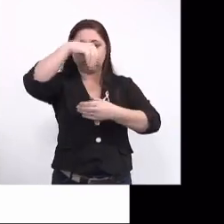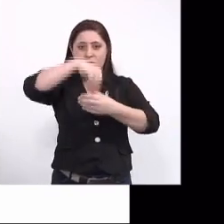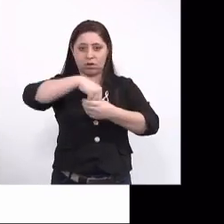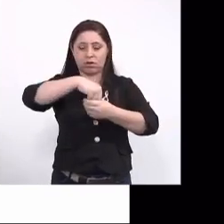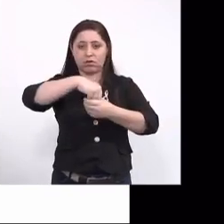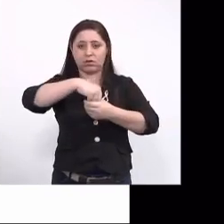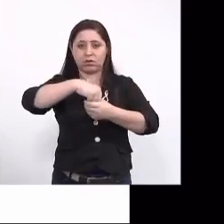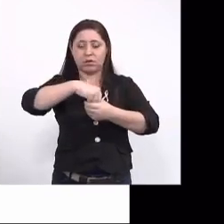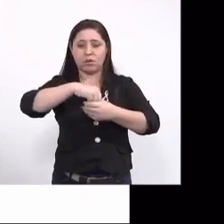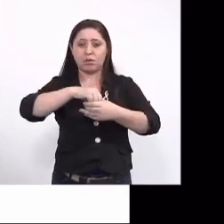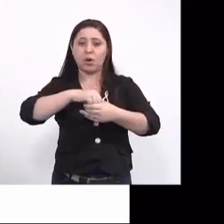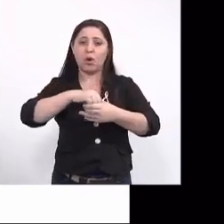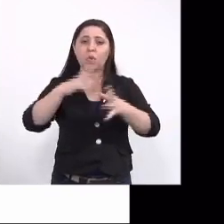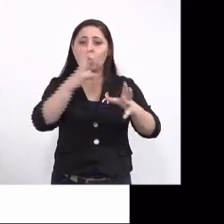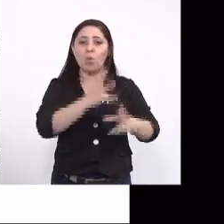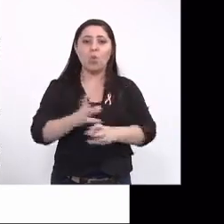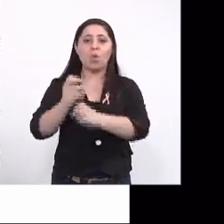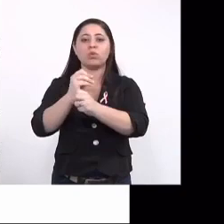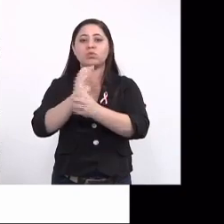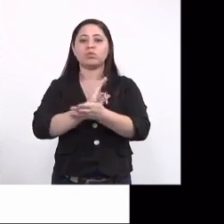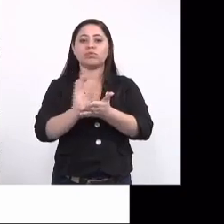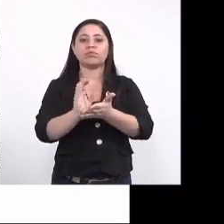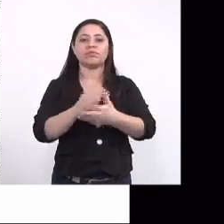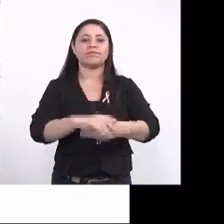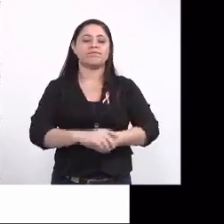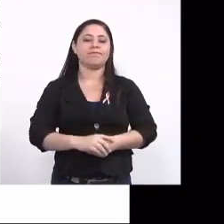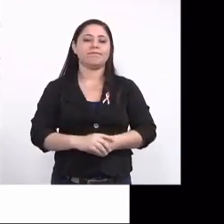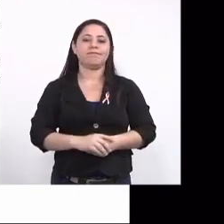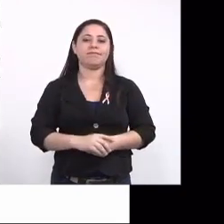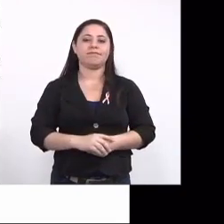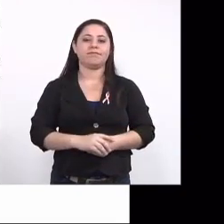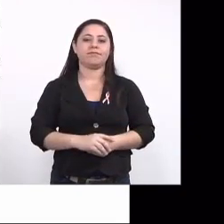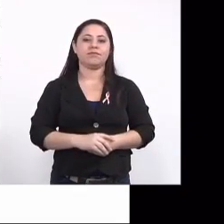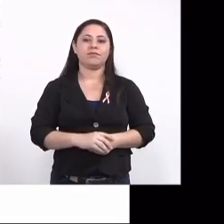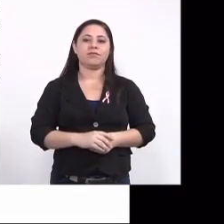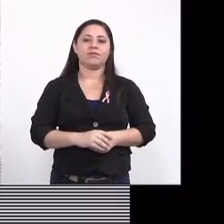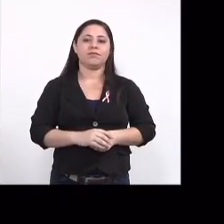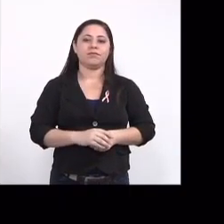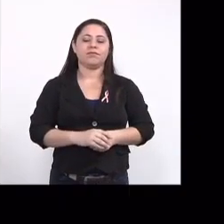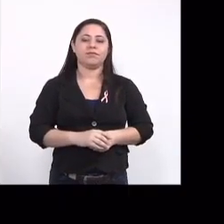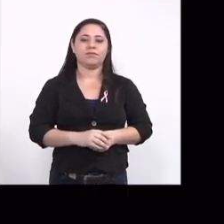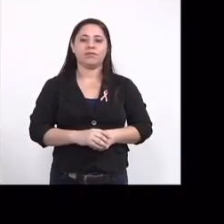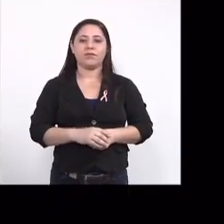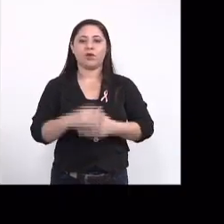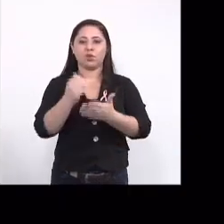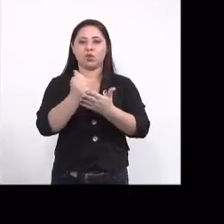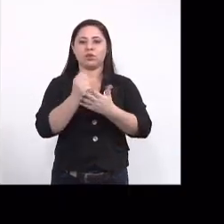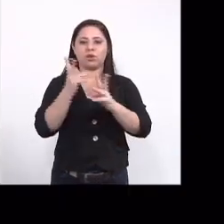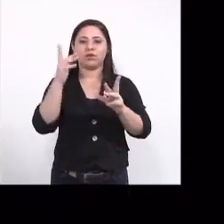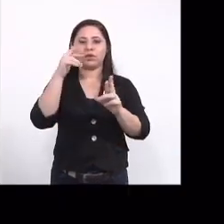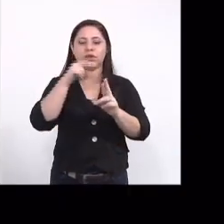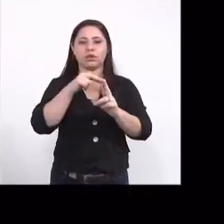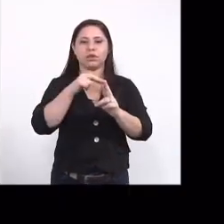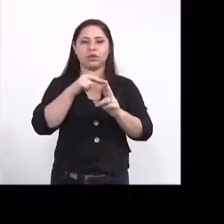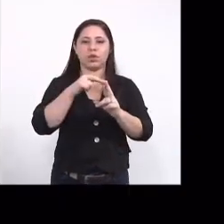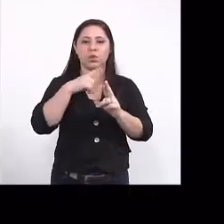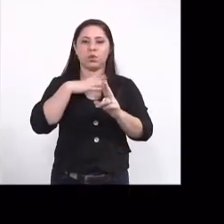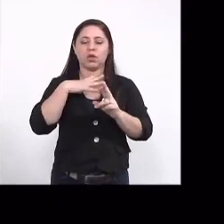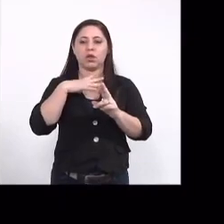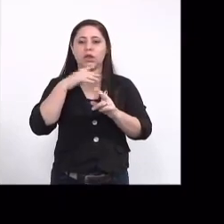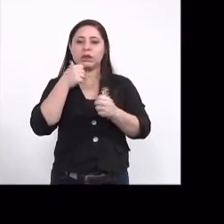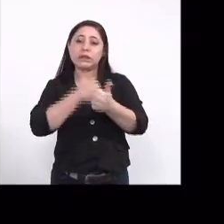angariar esses recursos eu trouxe aqui o que eu apresentei de referência eu tentei ser mais